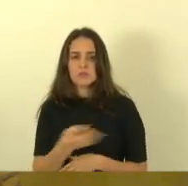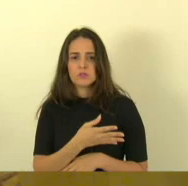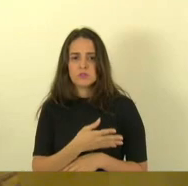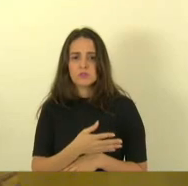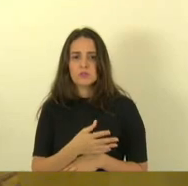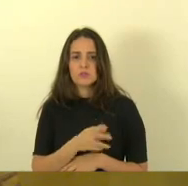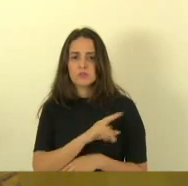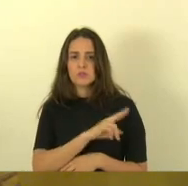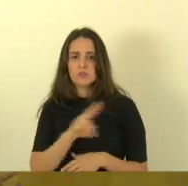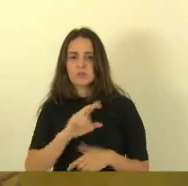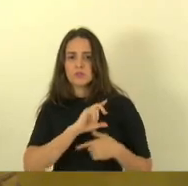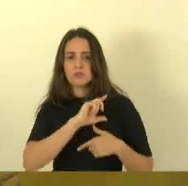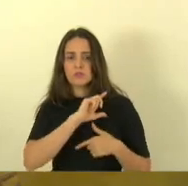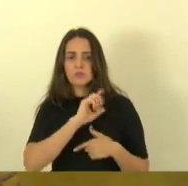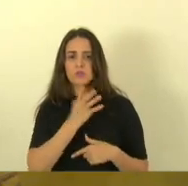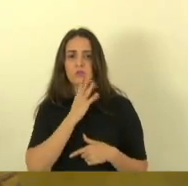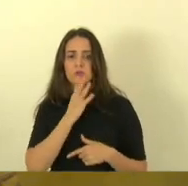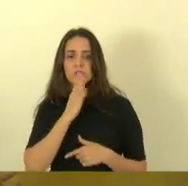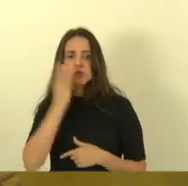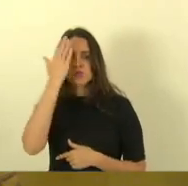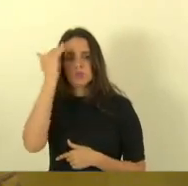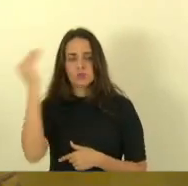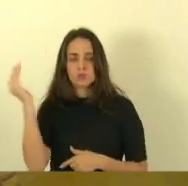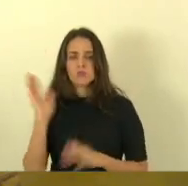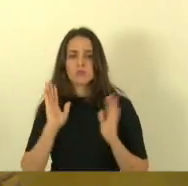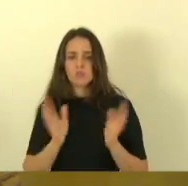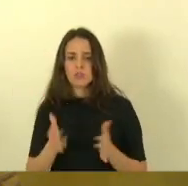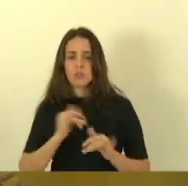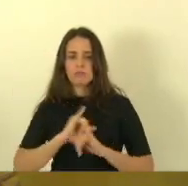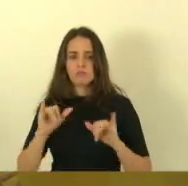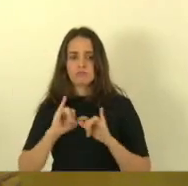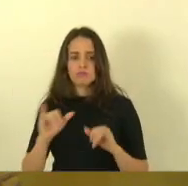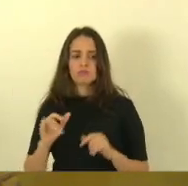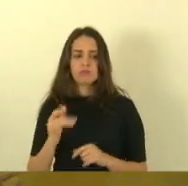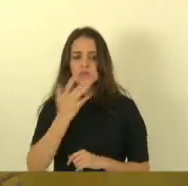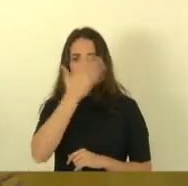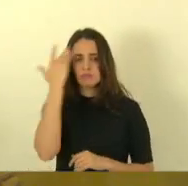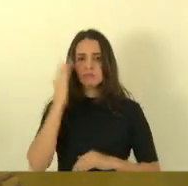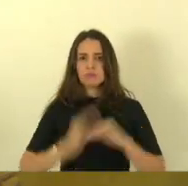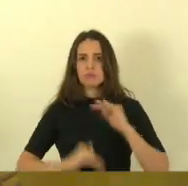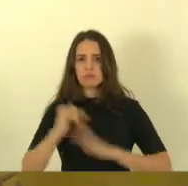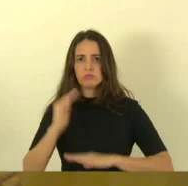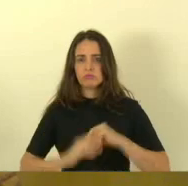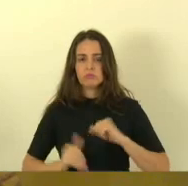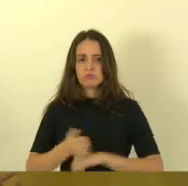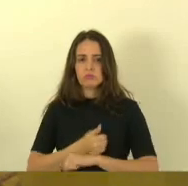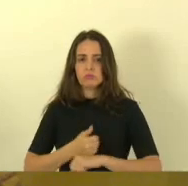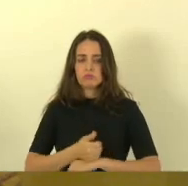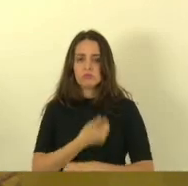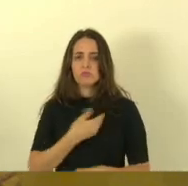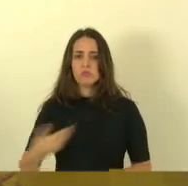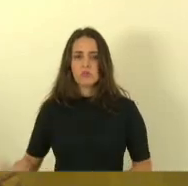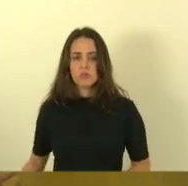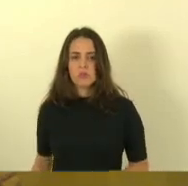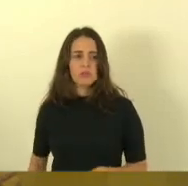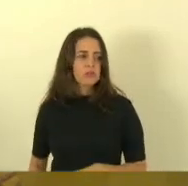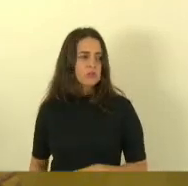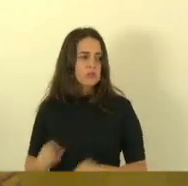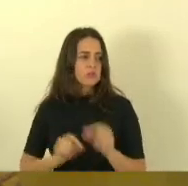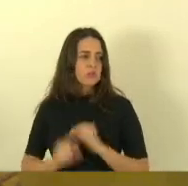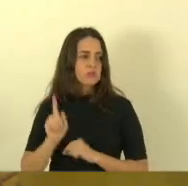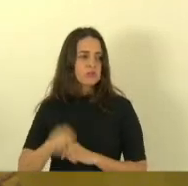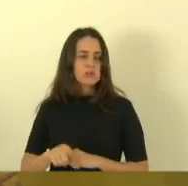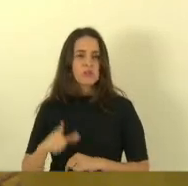tradicional já conhecido da qual diversos profissionais diversos governantes que passam